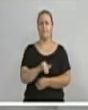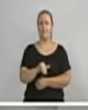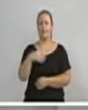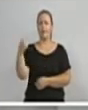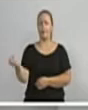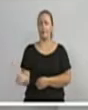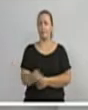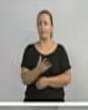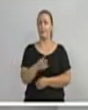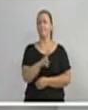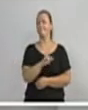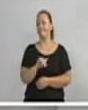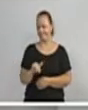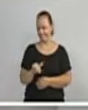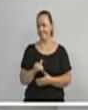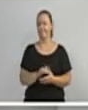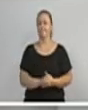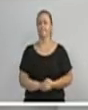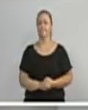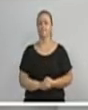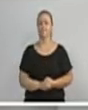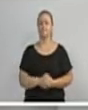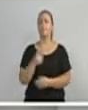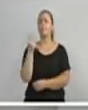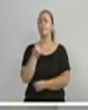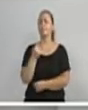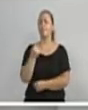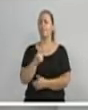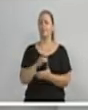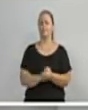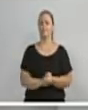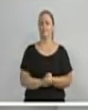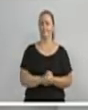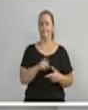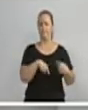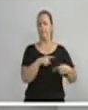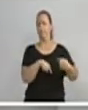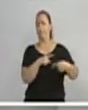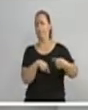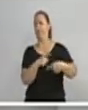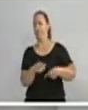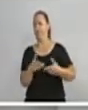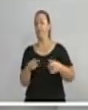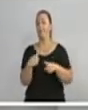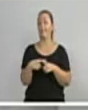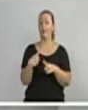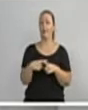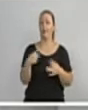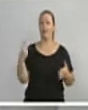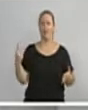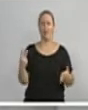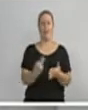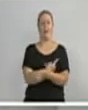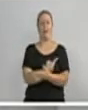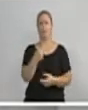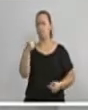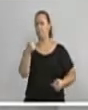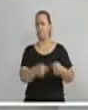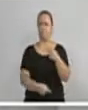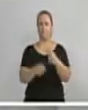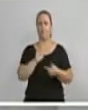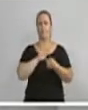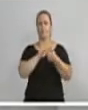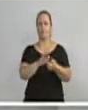teremos. Primeiro, falando das pedaladas, que de forma equivocada e errada foi apresentado aqui na sessão